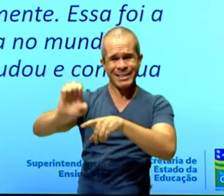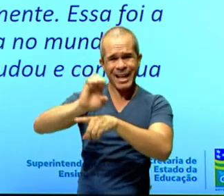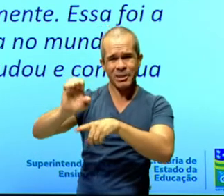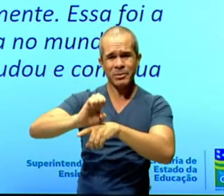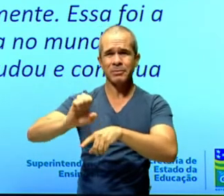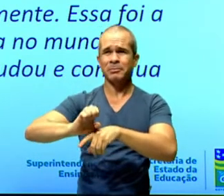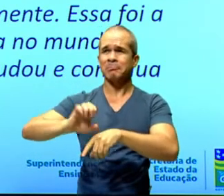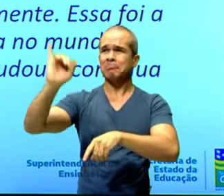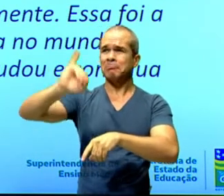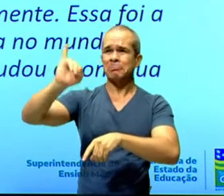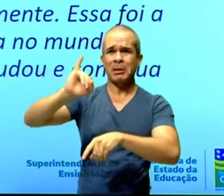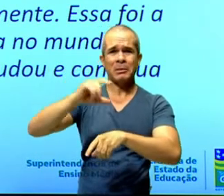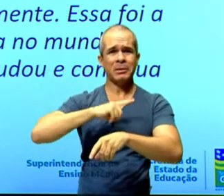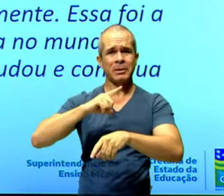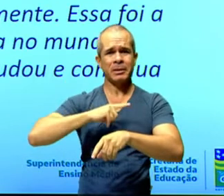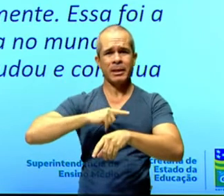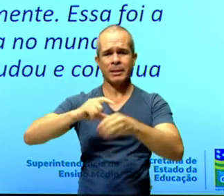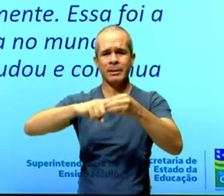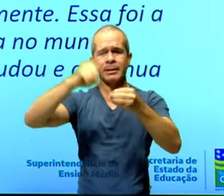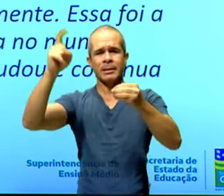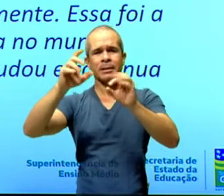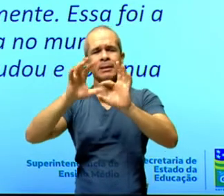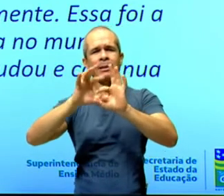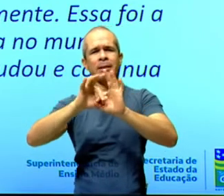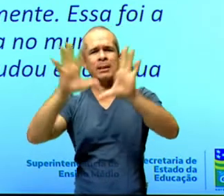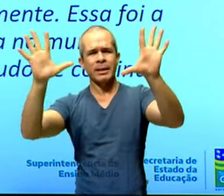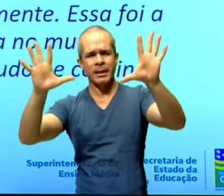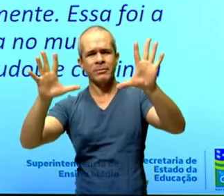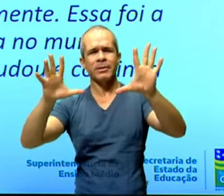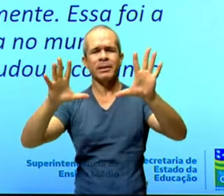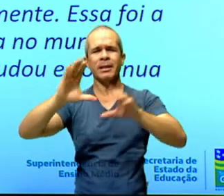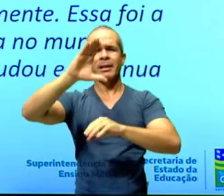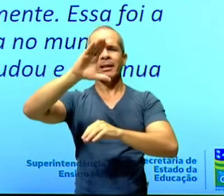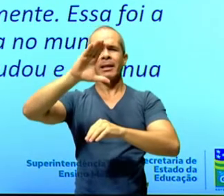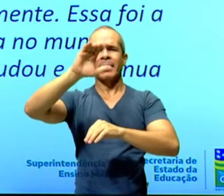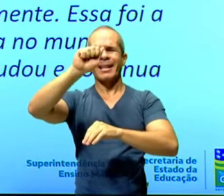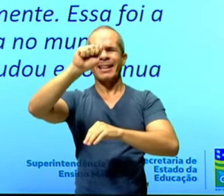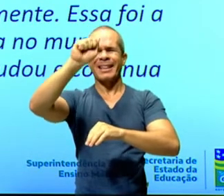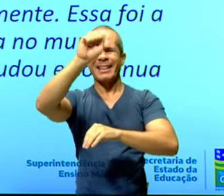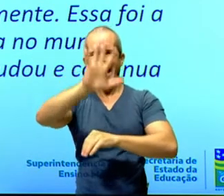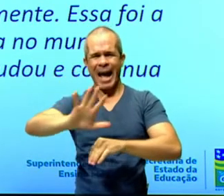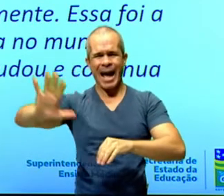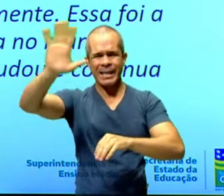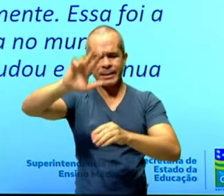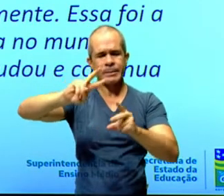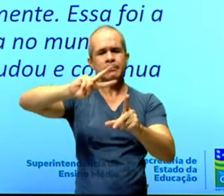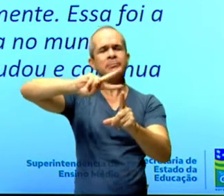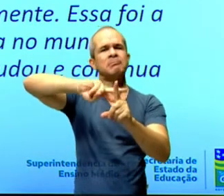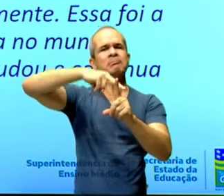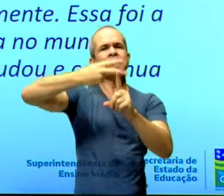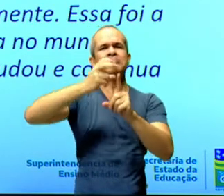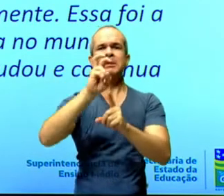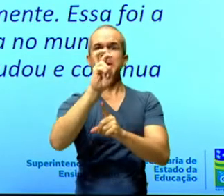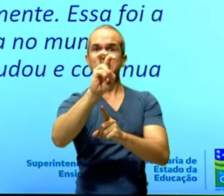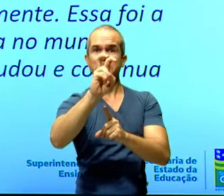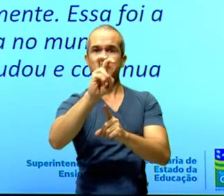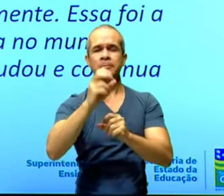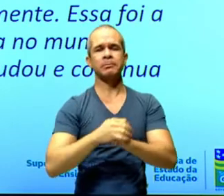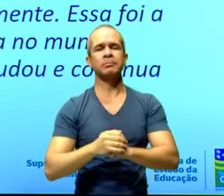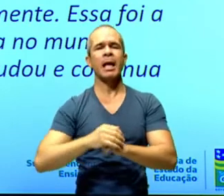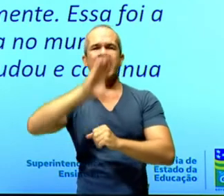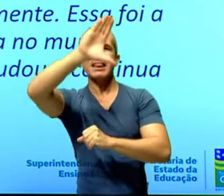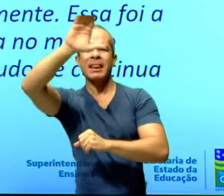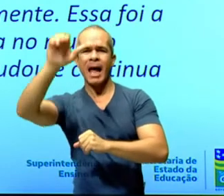reconhecidos como independente na Ásia que intriplicou. Na África, onde havia um